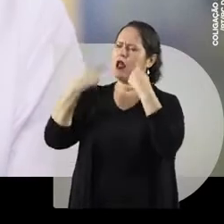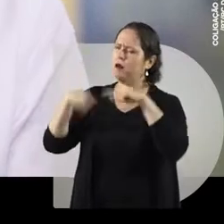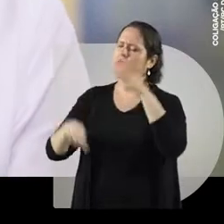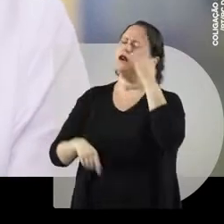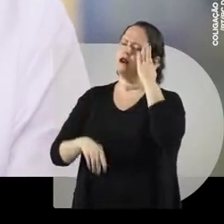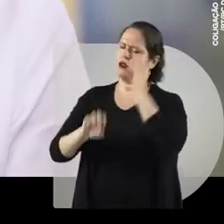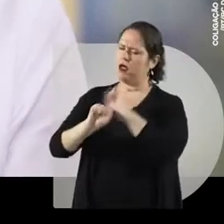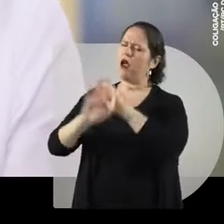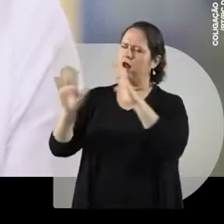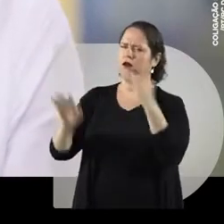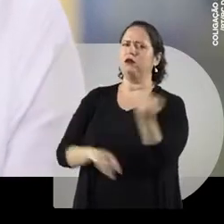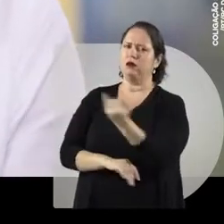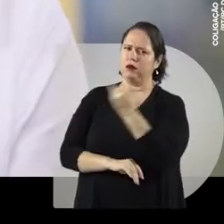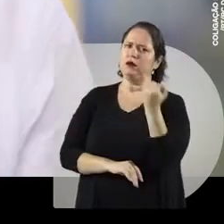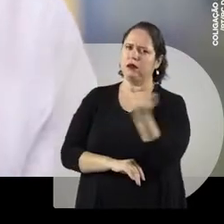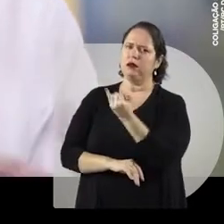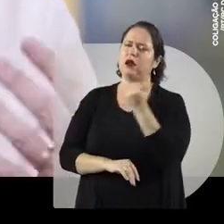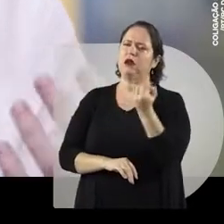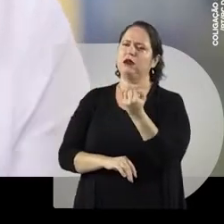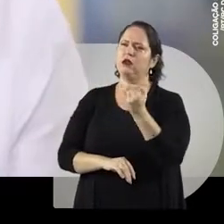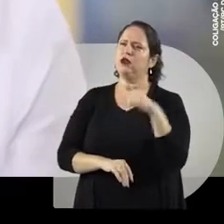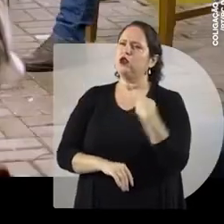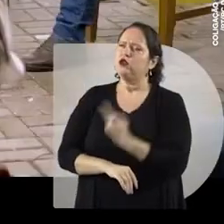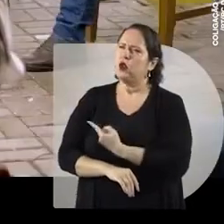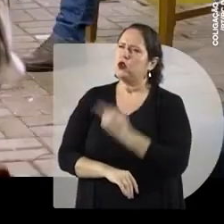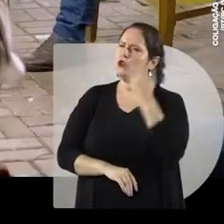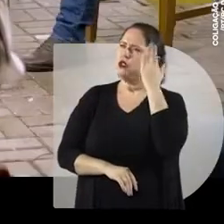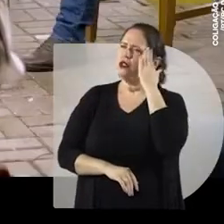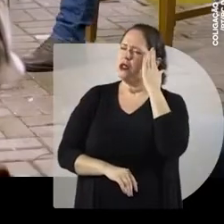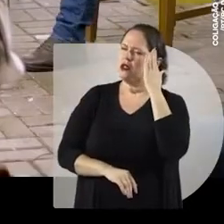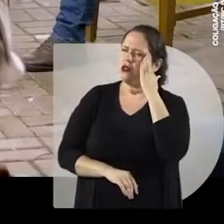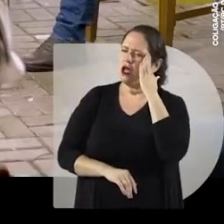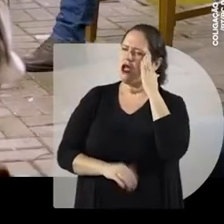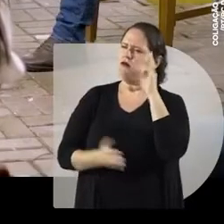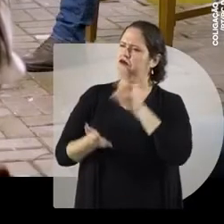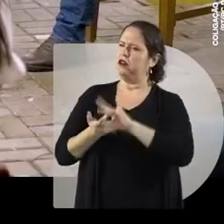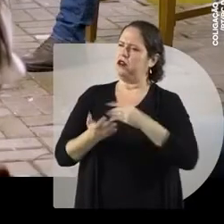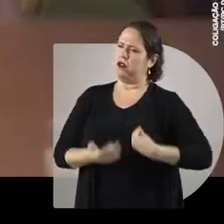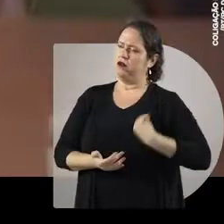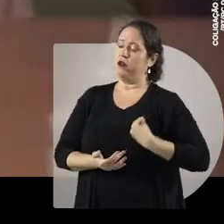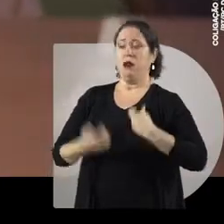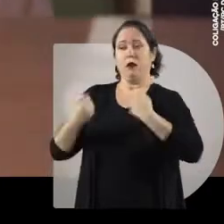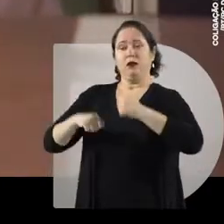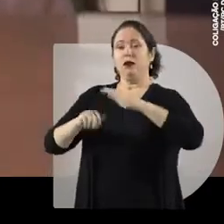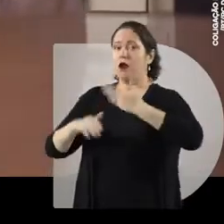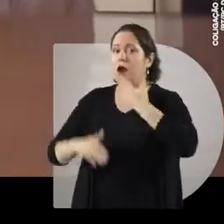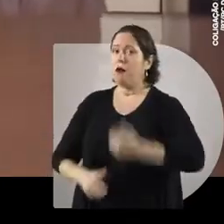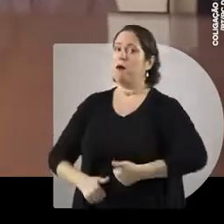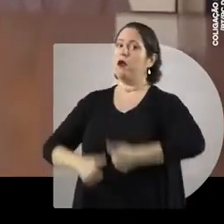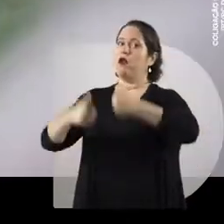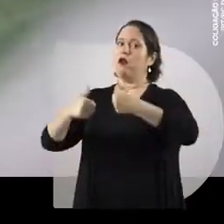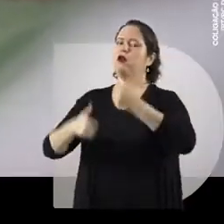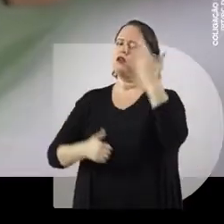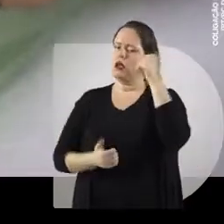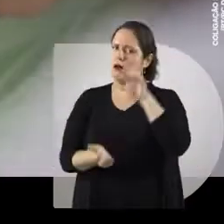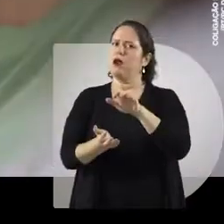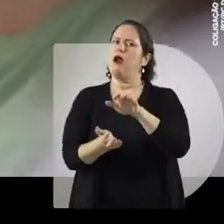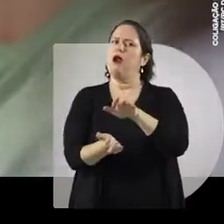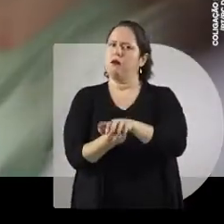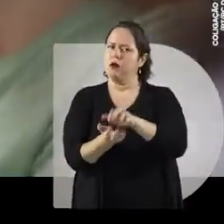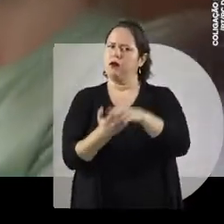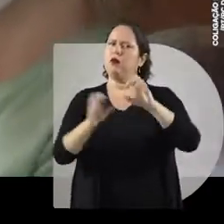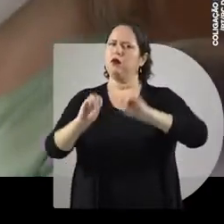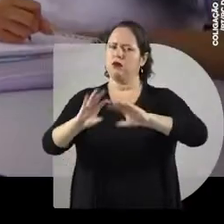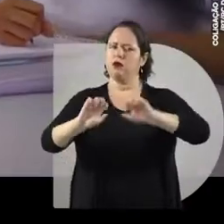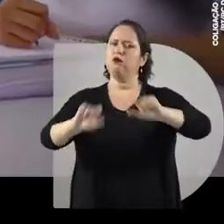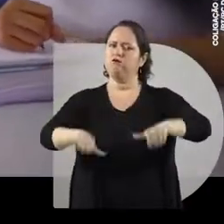como a gente ouviu aqui, que são importantes, para que a gente possa saber a realidade do aquilo que a gente precisa ainda melhorar. A gente melhorou muito, isso é verdadeiro.